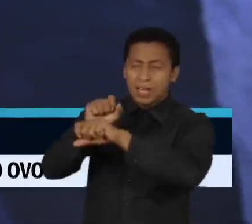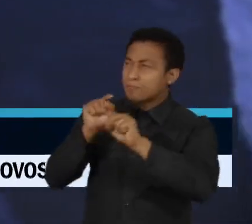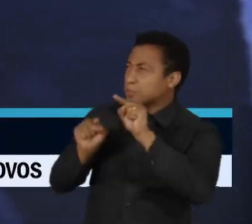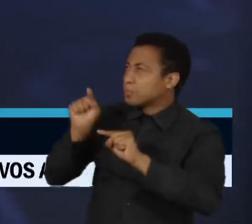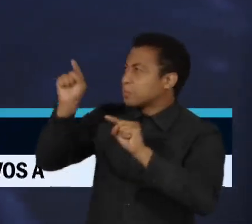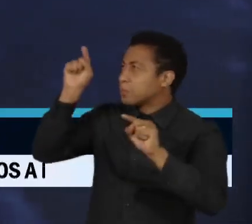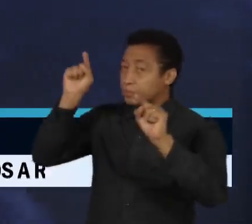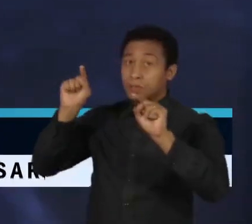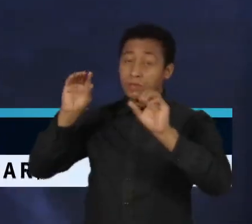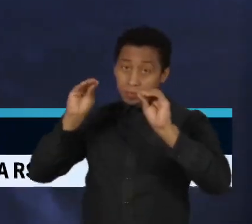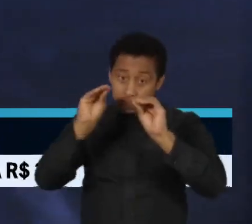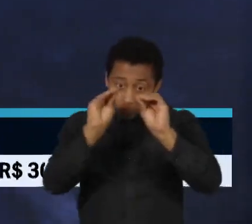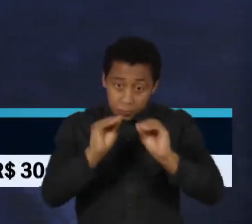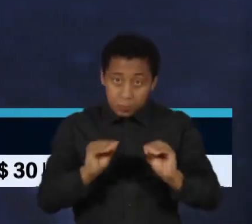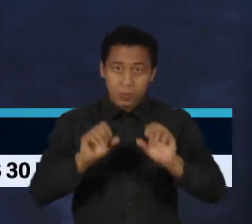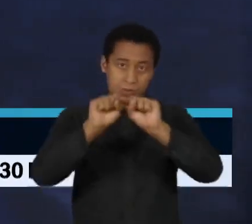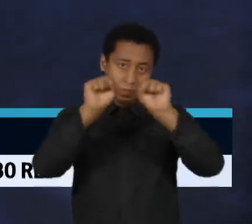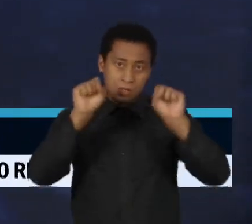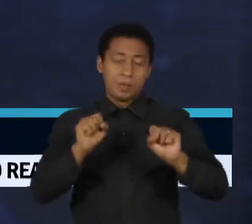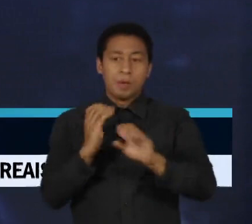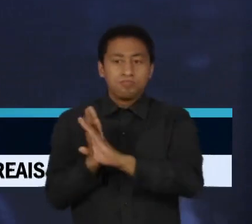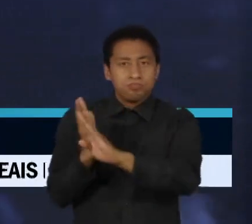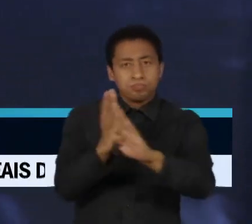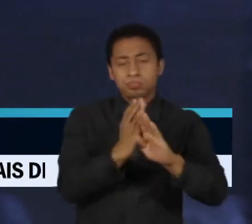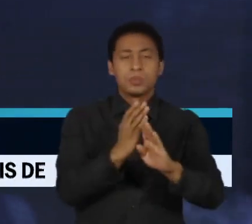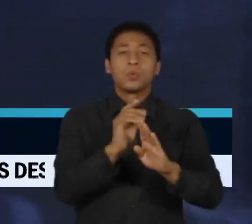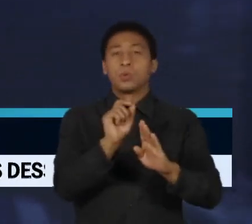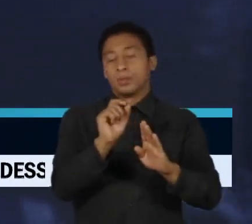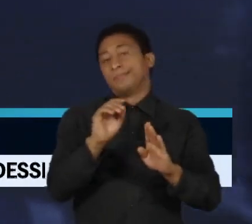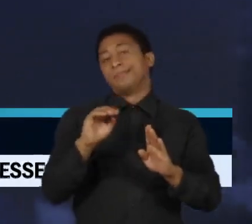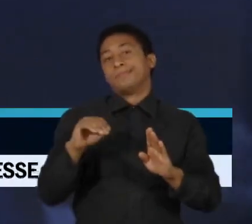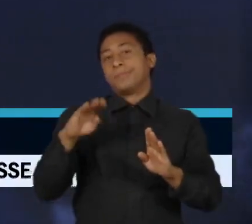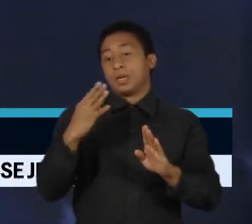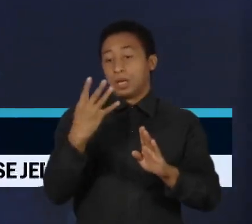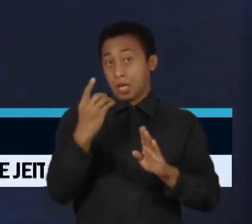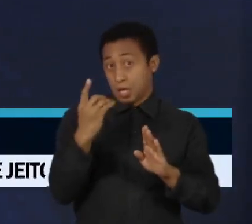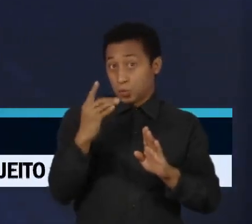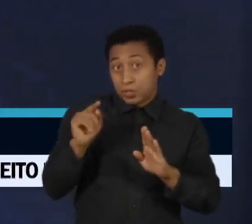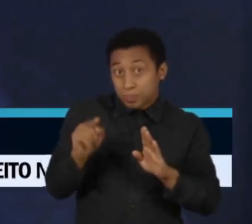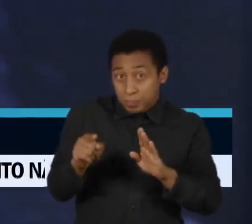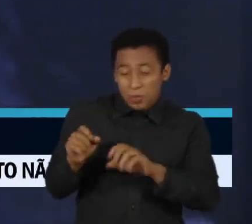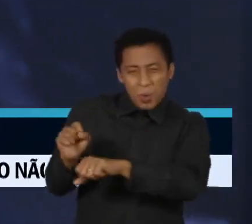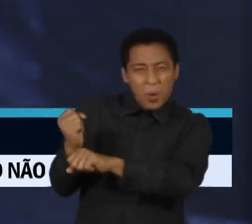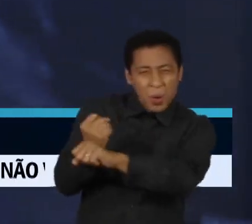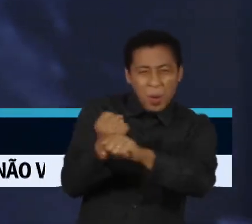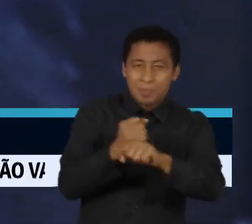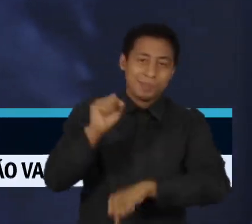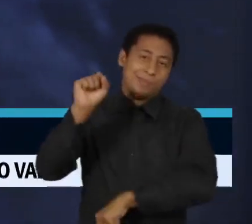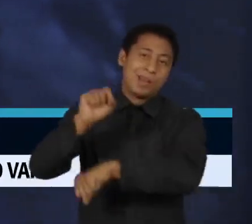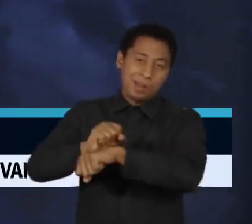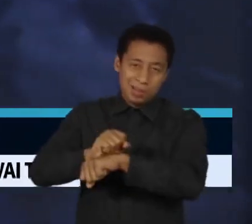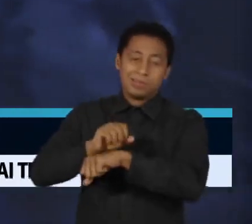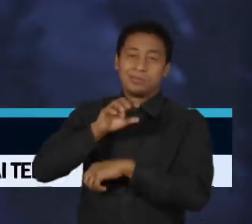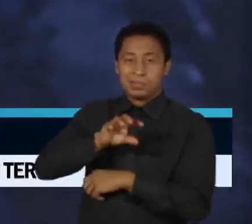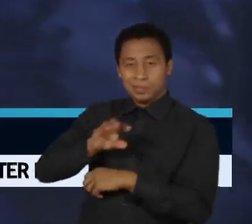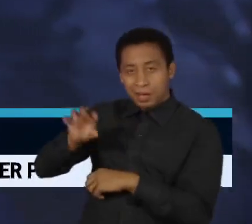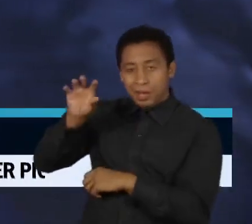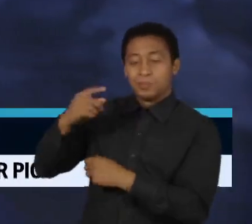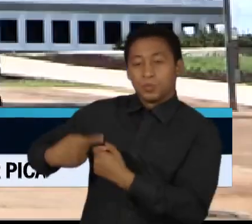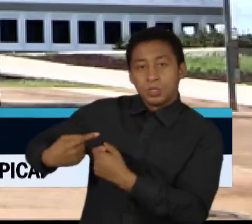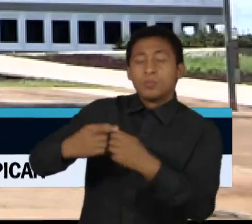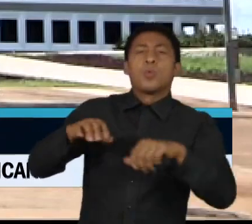ferramenta irá identificar entre as mais de 14 mil construções inacabadas nos estados e municípios quais terão